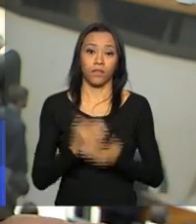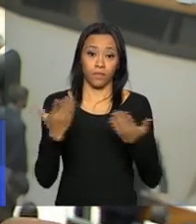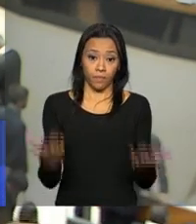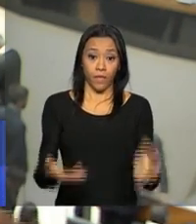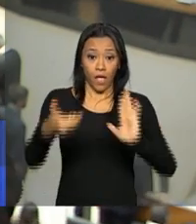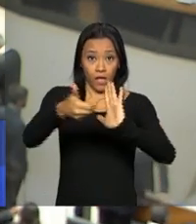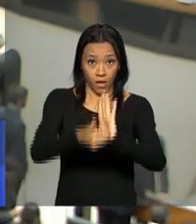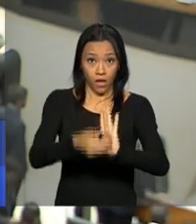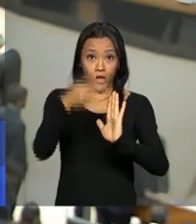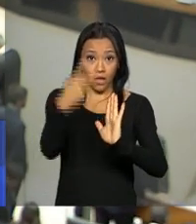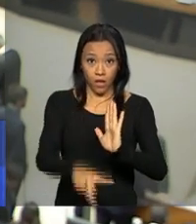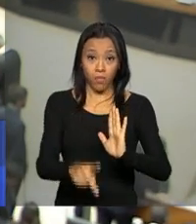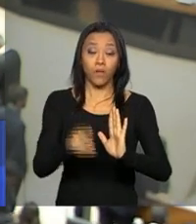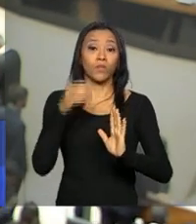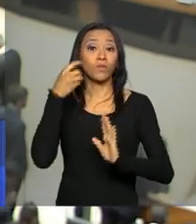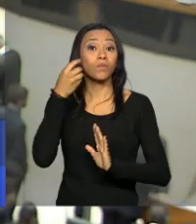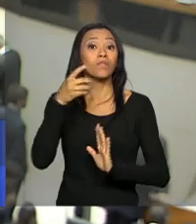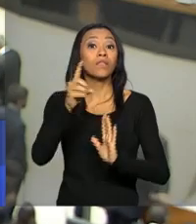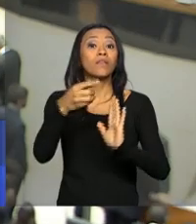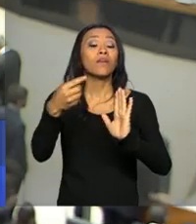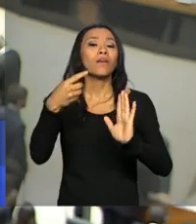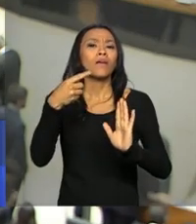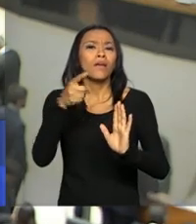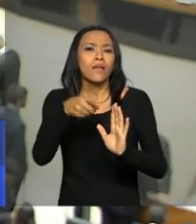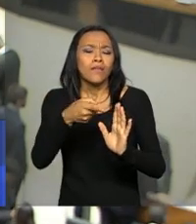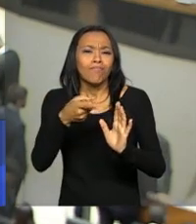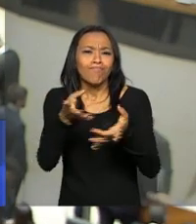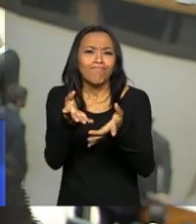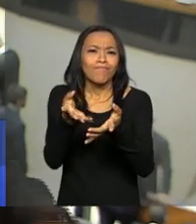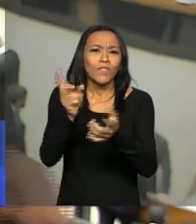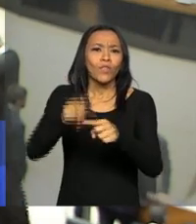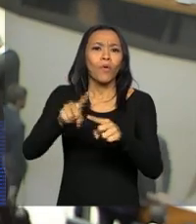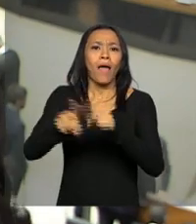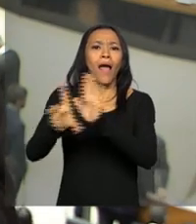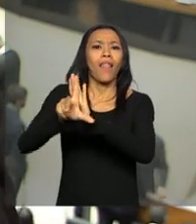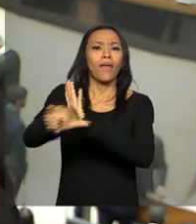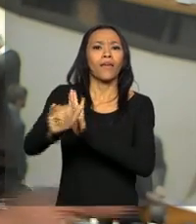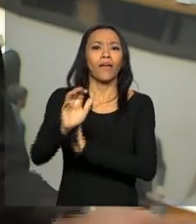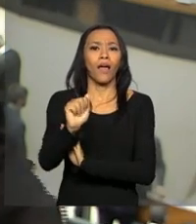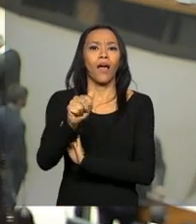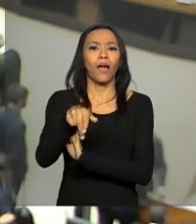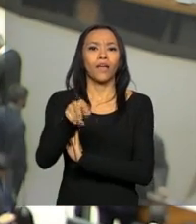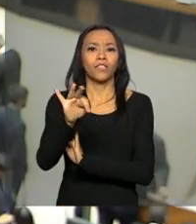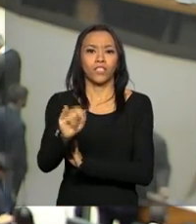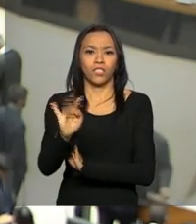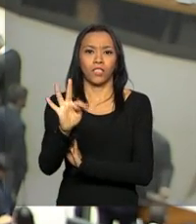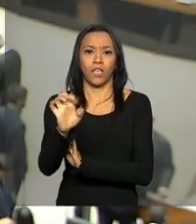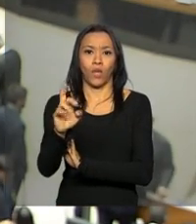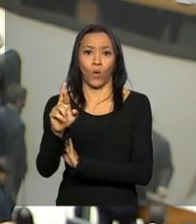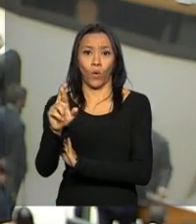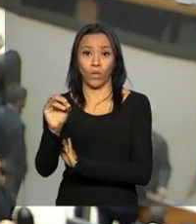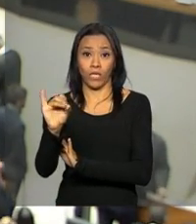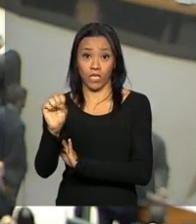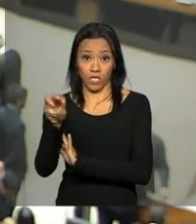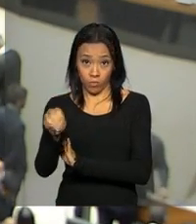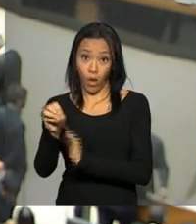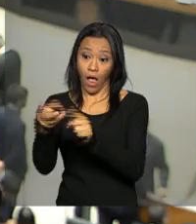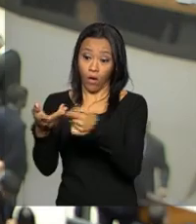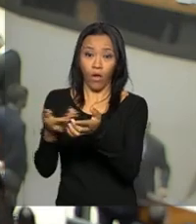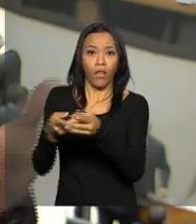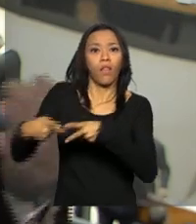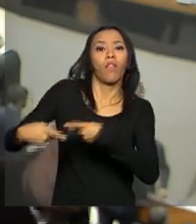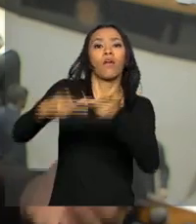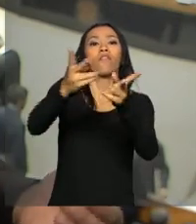Câmara dos Deputados rejeitou o projeto substitutivo do Senado sobre a lei antiterrorismo e segue para a sanção da presidenta Dilma